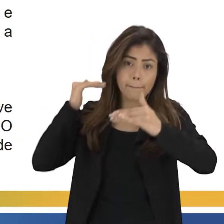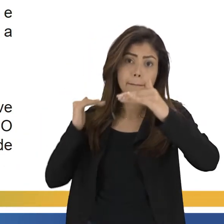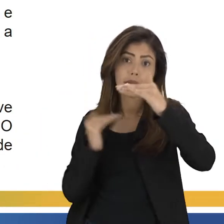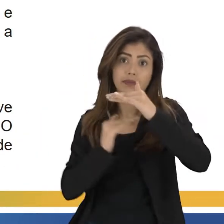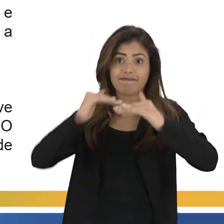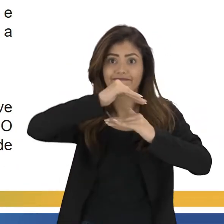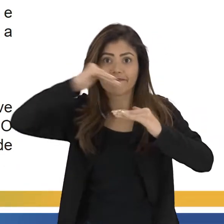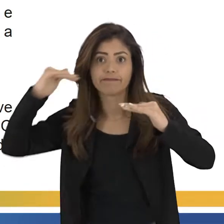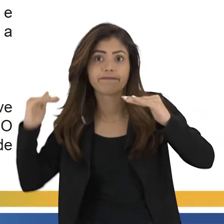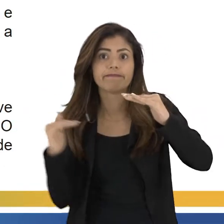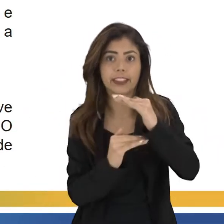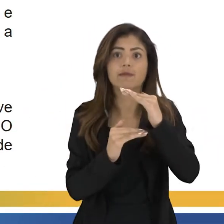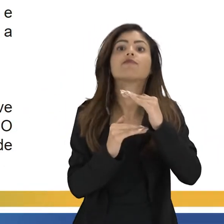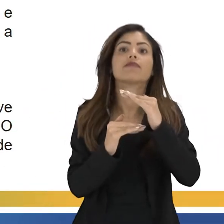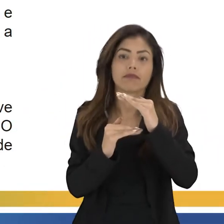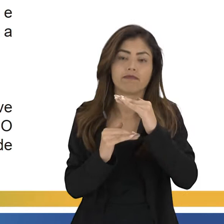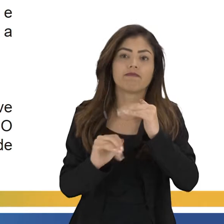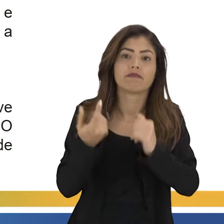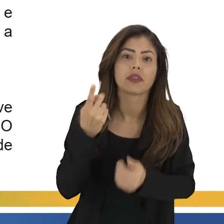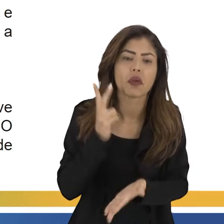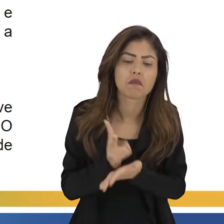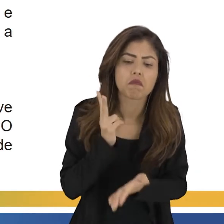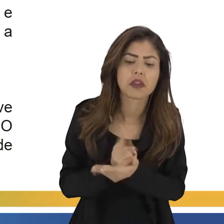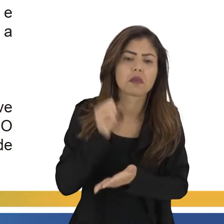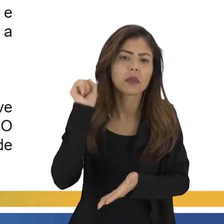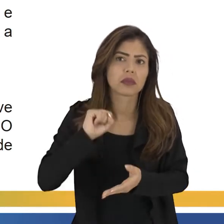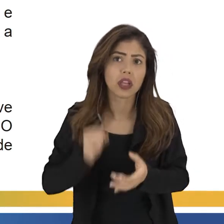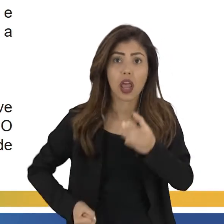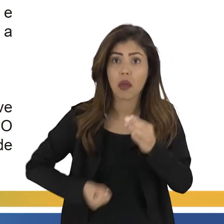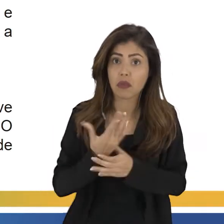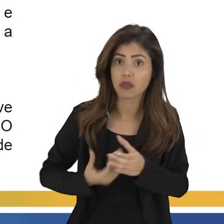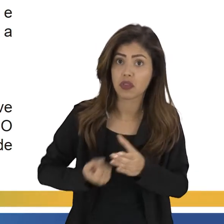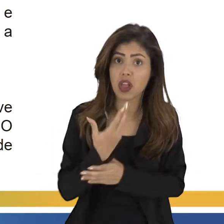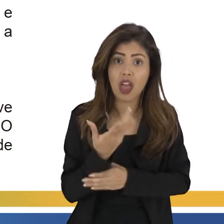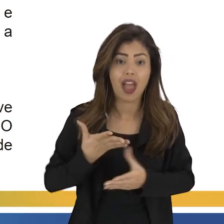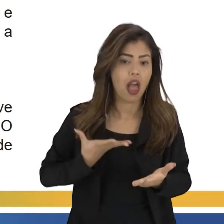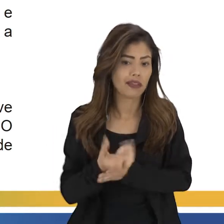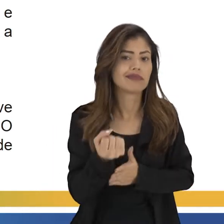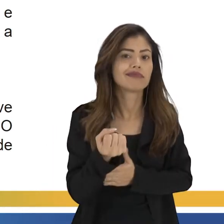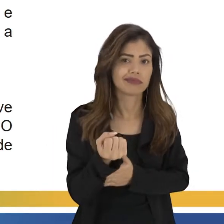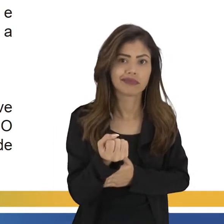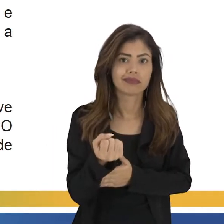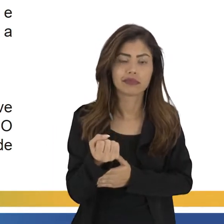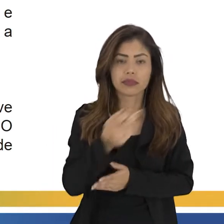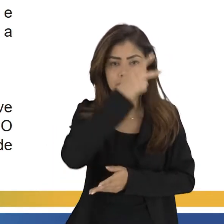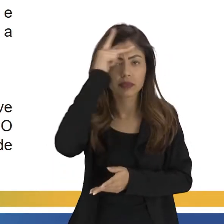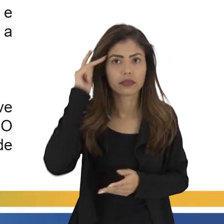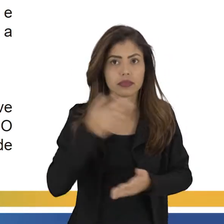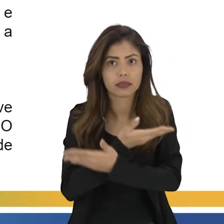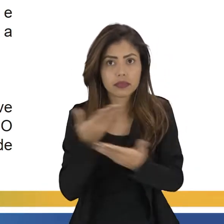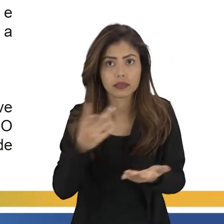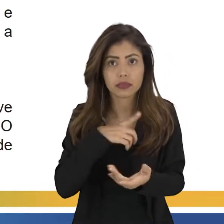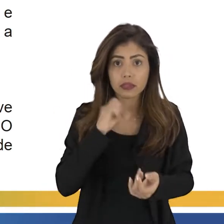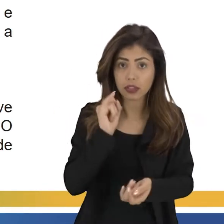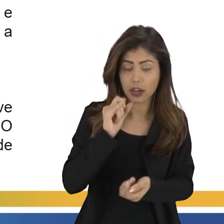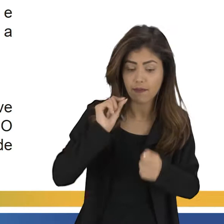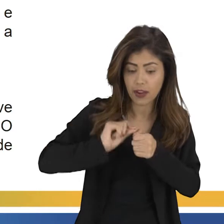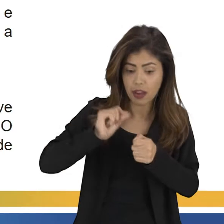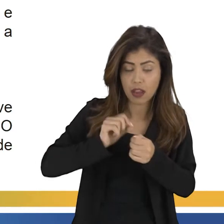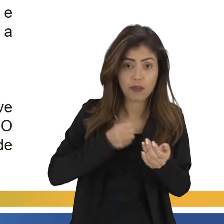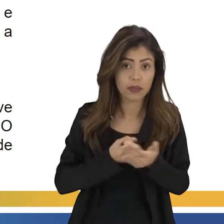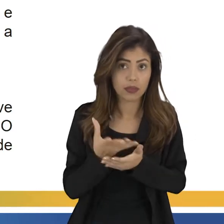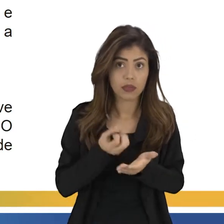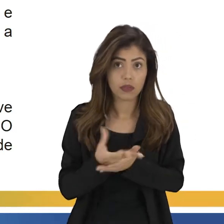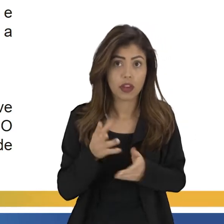drasticamente. Mesmo assim, a produção excedente não conquistou consumidores, né? Então, se produz, se produz, se